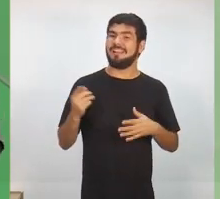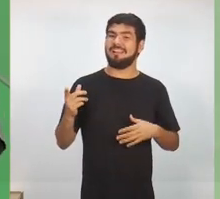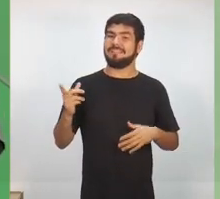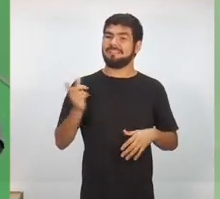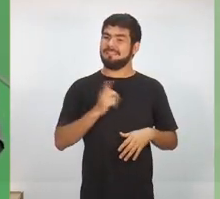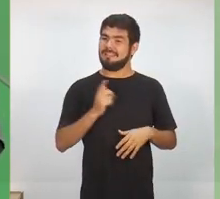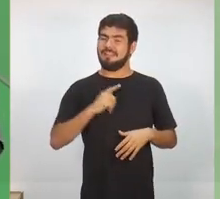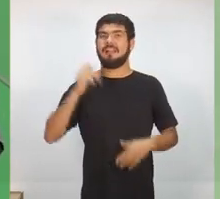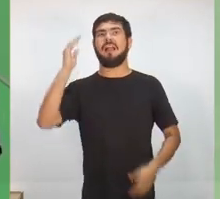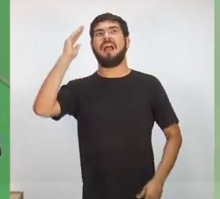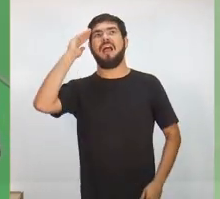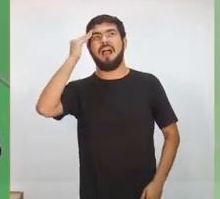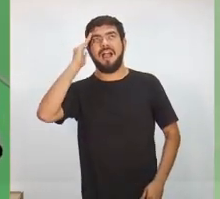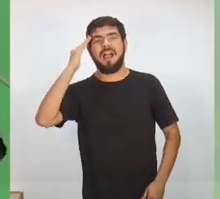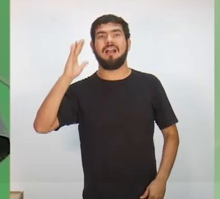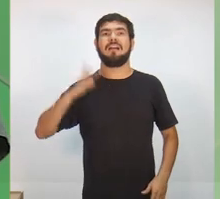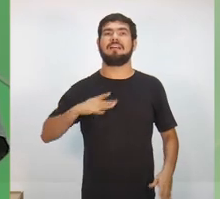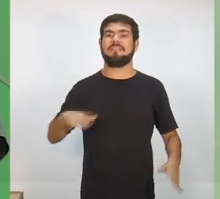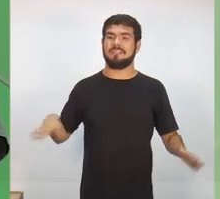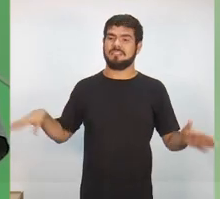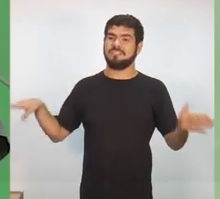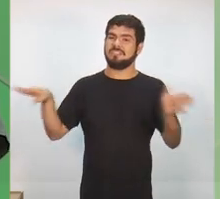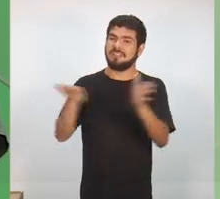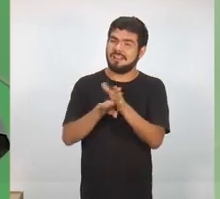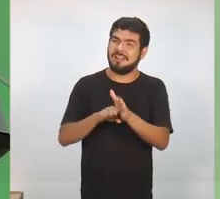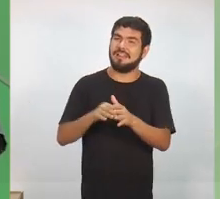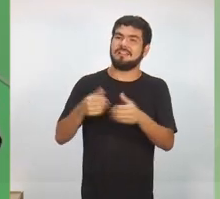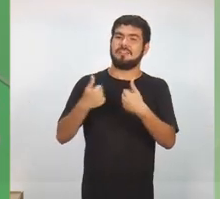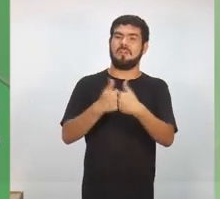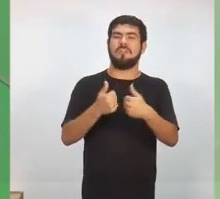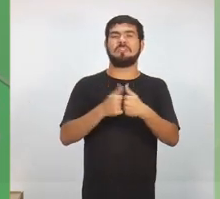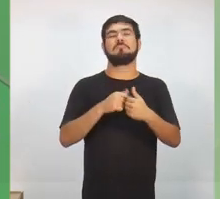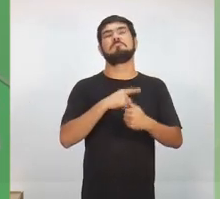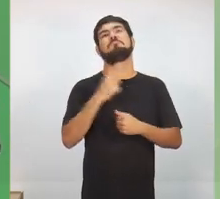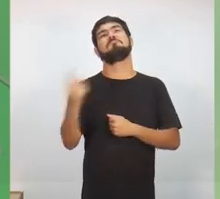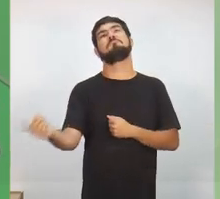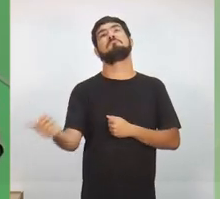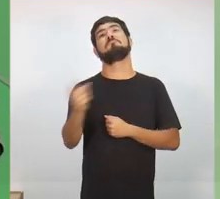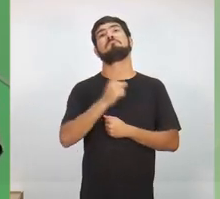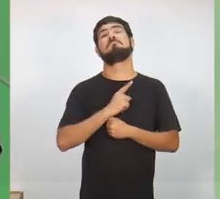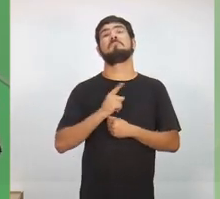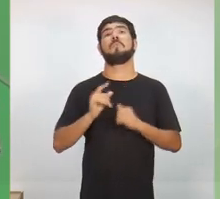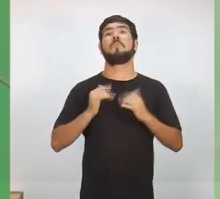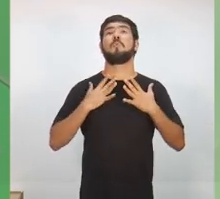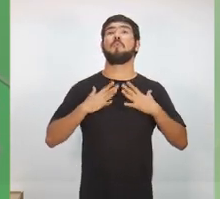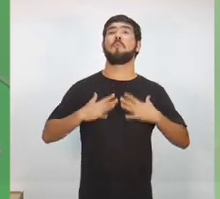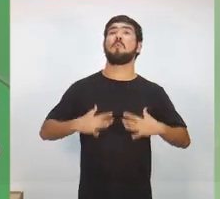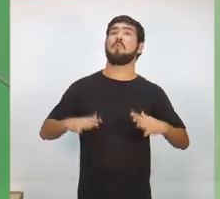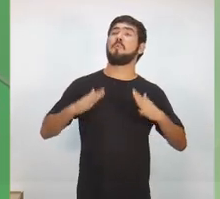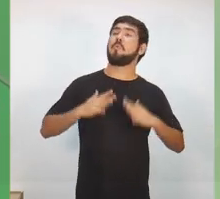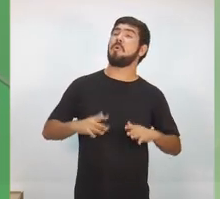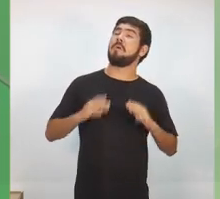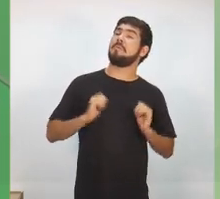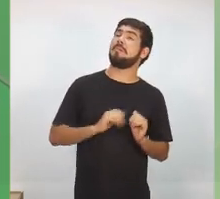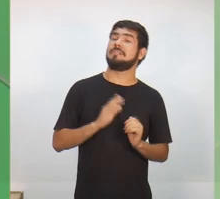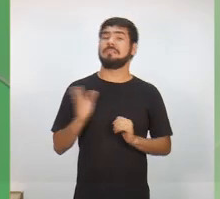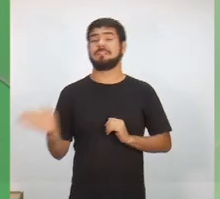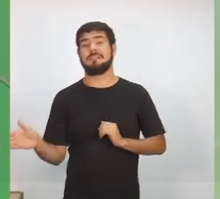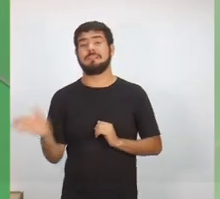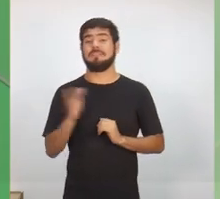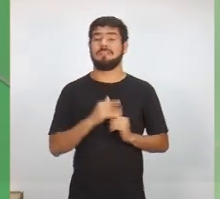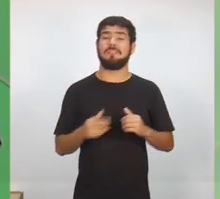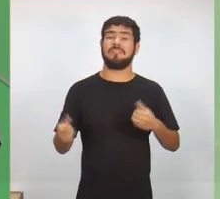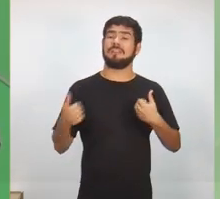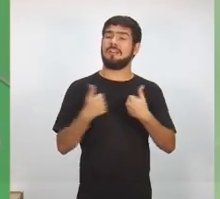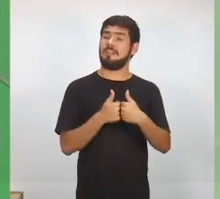plena convicção que ela vai chegar no seu transporte coletivo, vai ir e vir sem estar sendo importunada. Que ela pode sair e chegar no seu destino